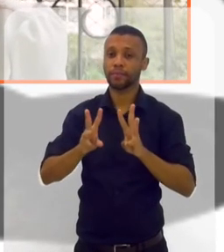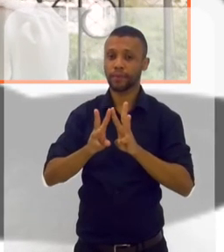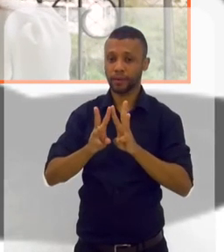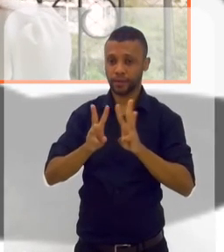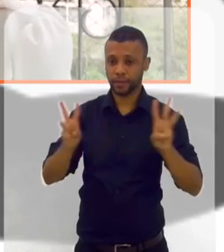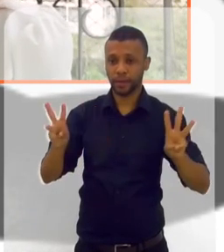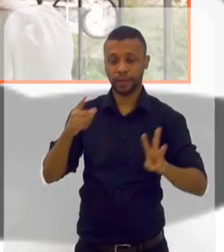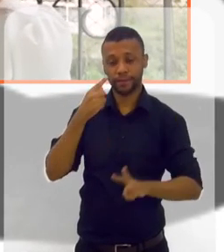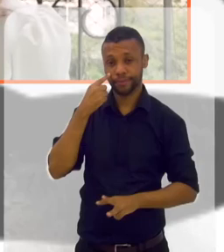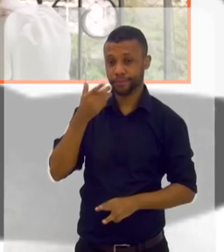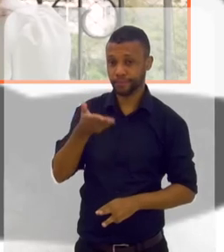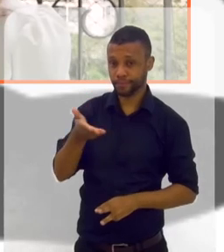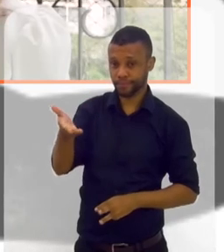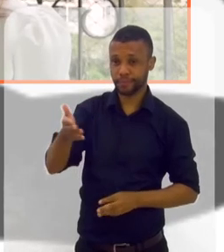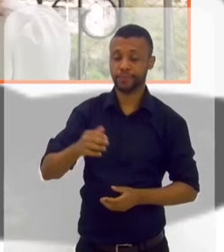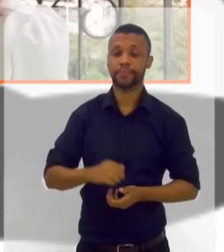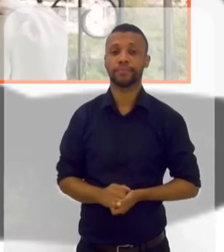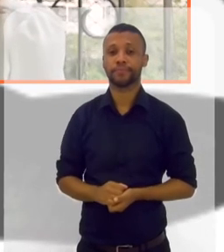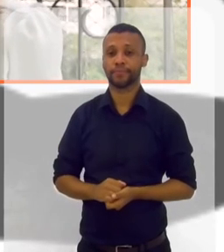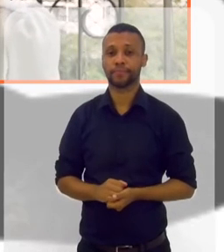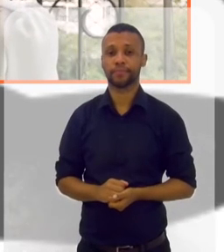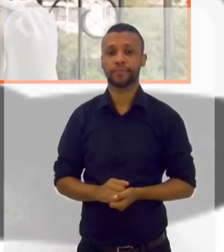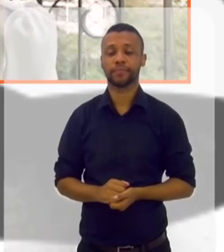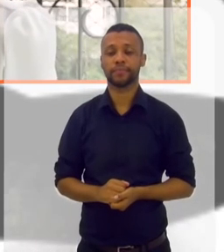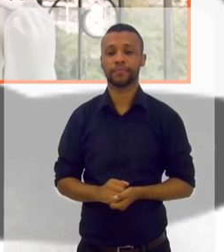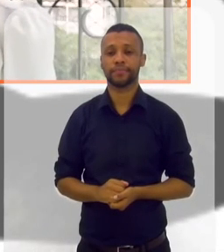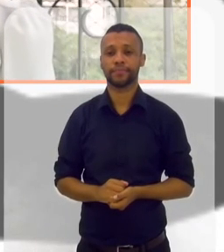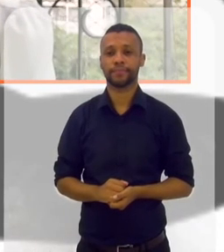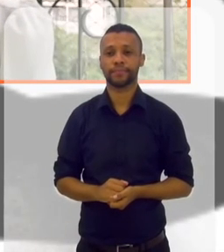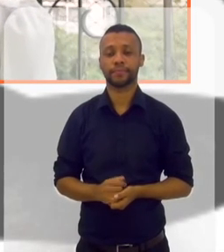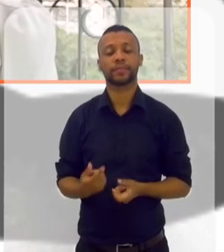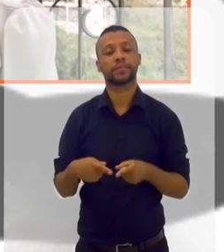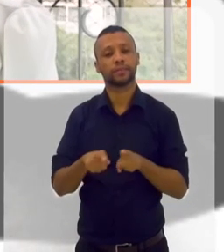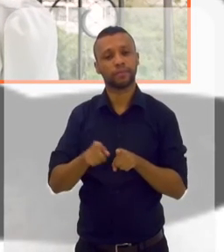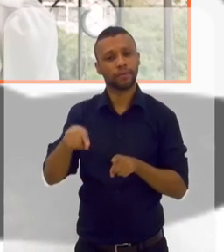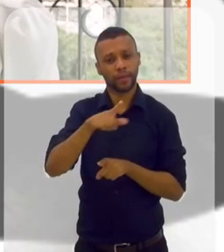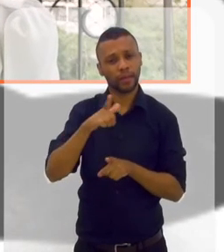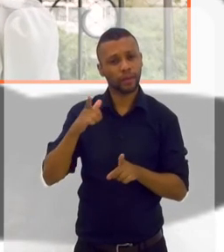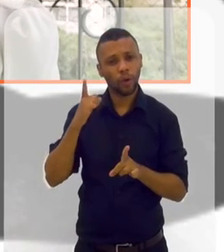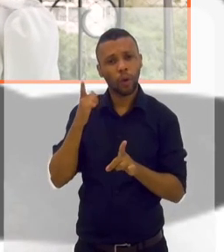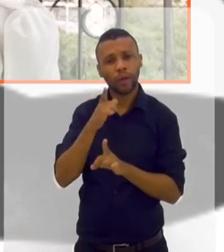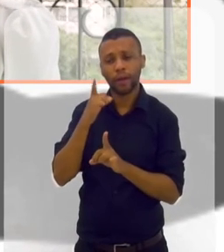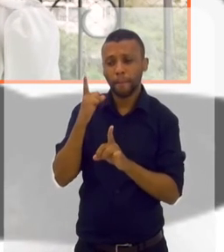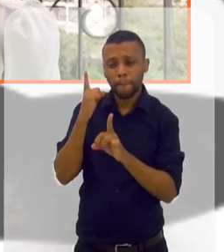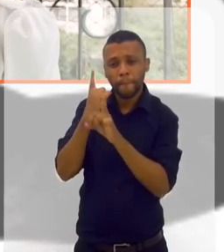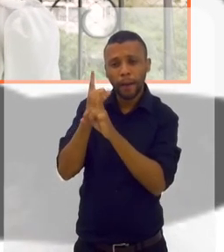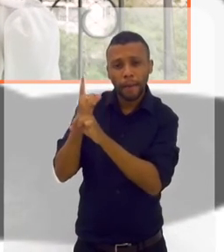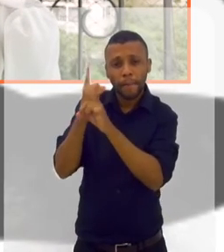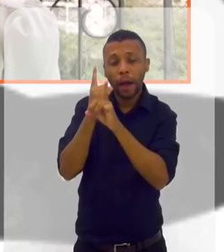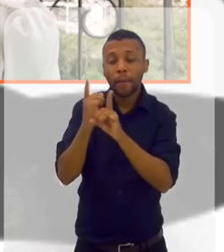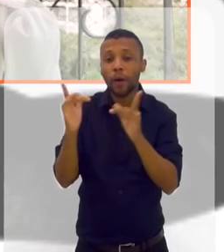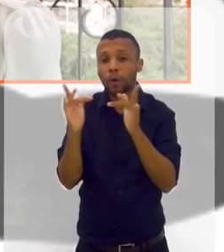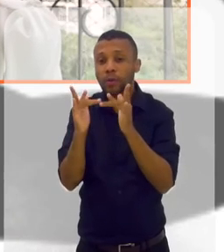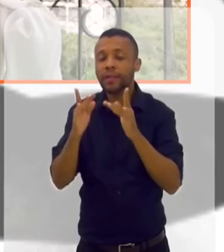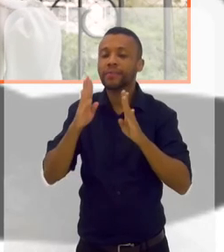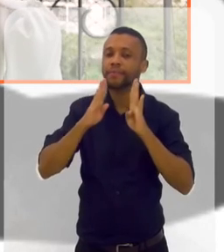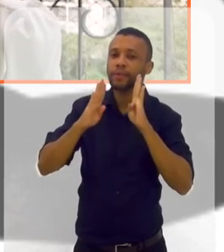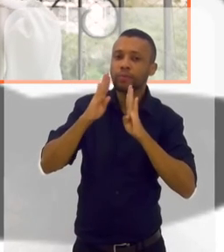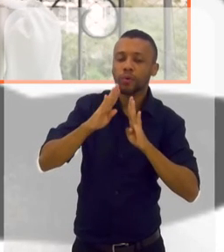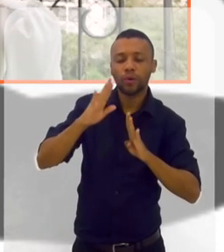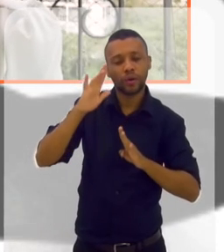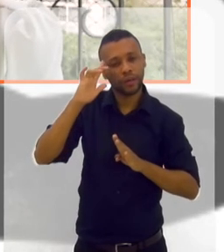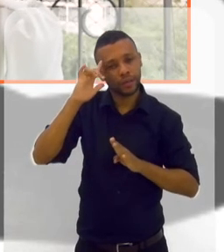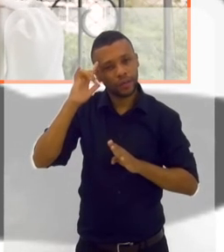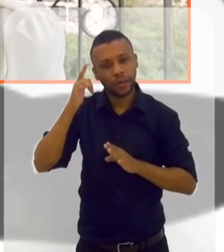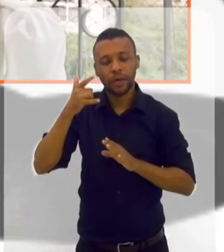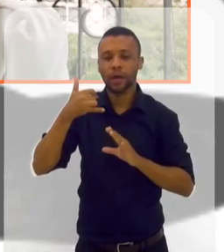tem a minha página, www.siberemamura.com.br. Lá também encontra todos os meus contatos, Facebook,